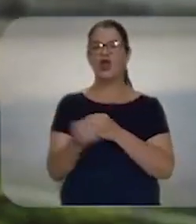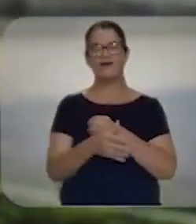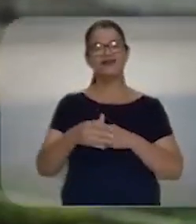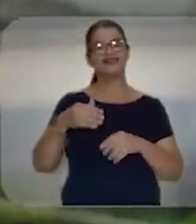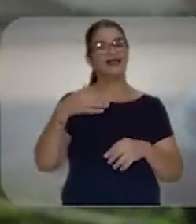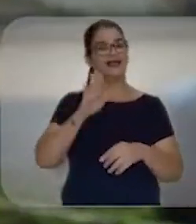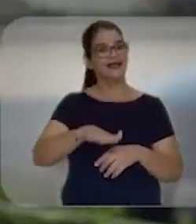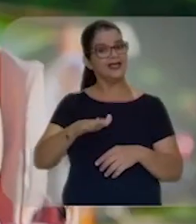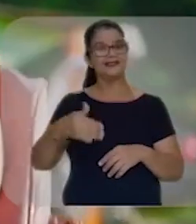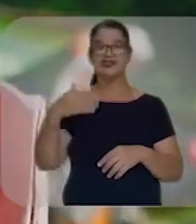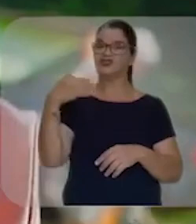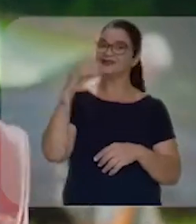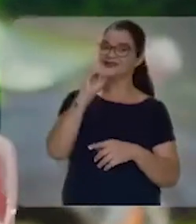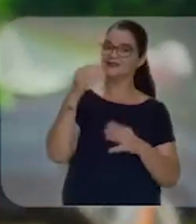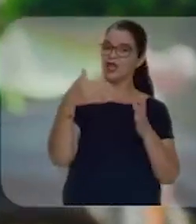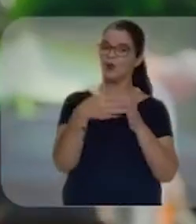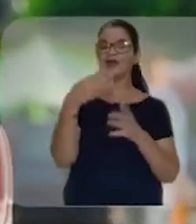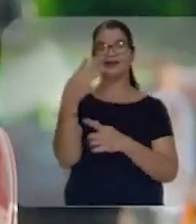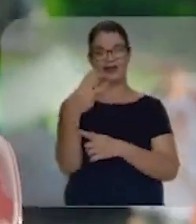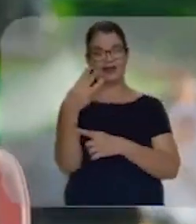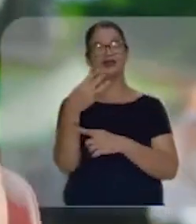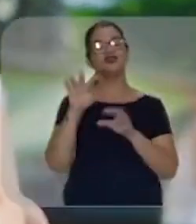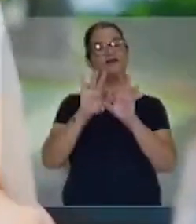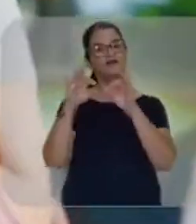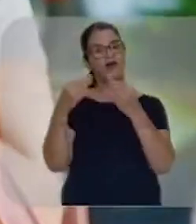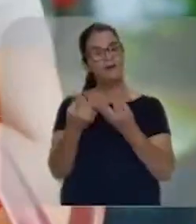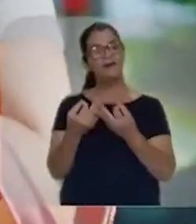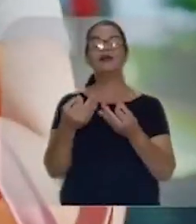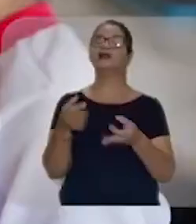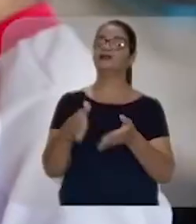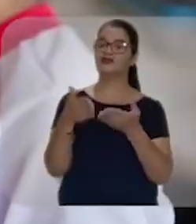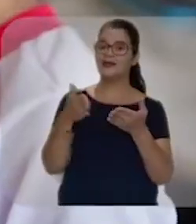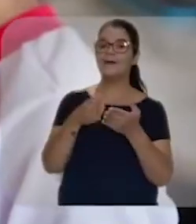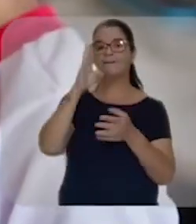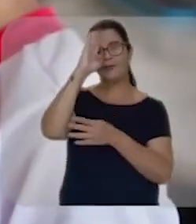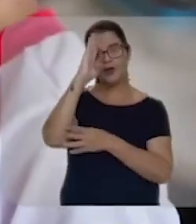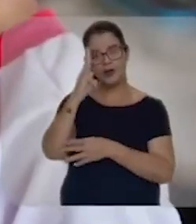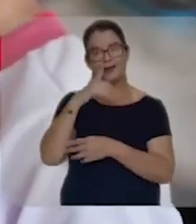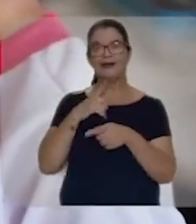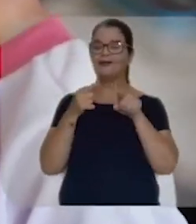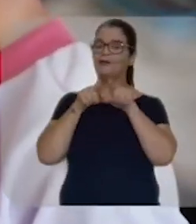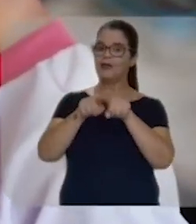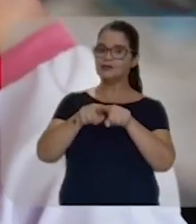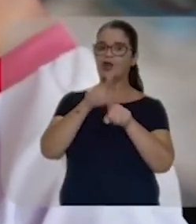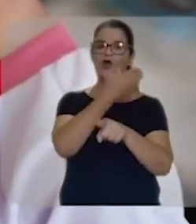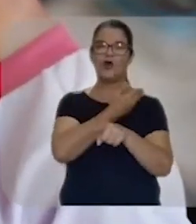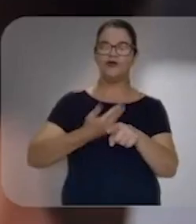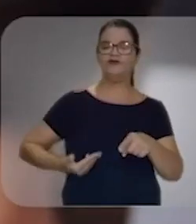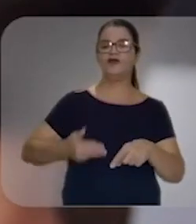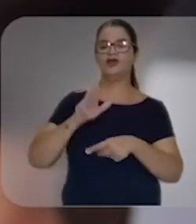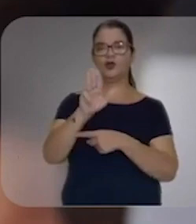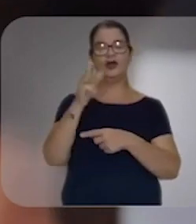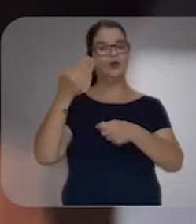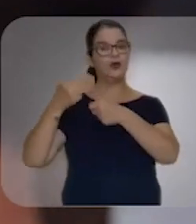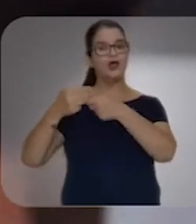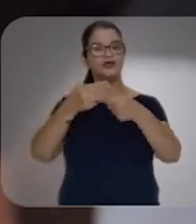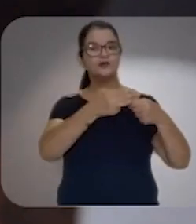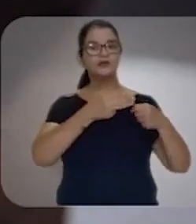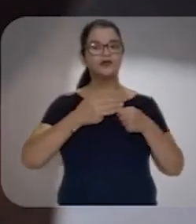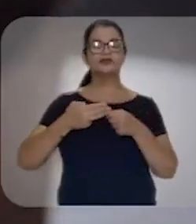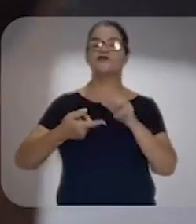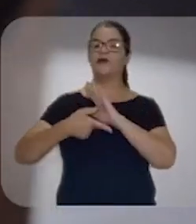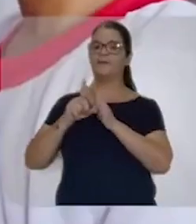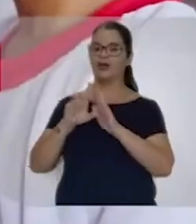0 a 3 anos, de famílias de baixa renda, serão prioridade. Em parceria com o governo Lula e os municípios,